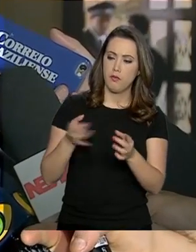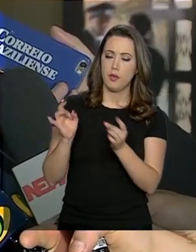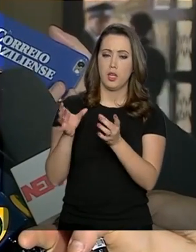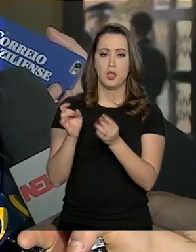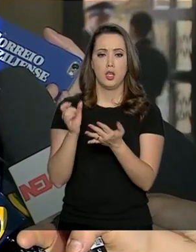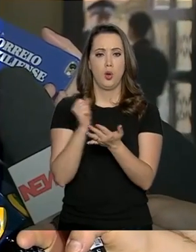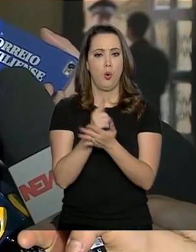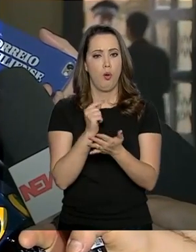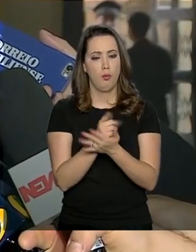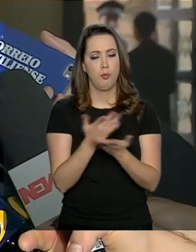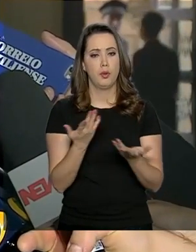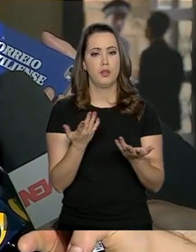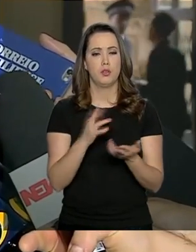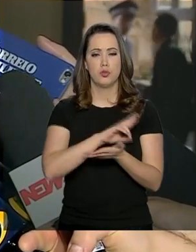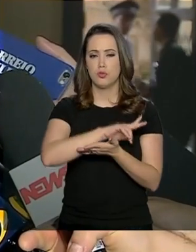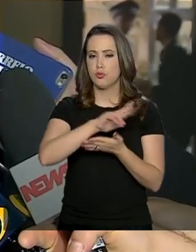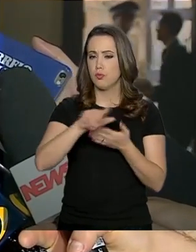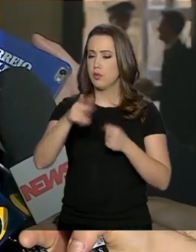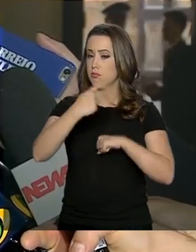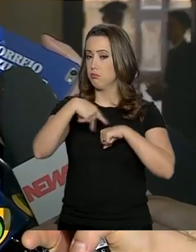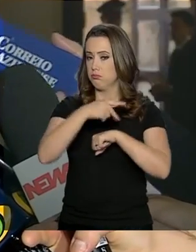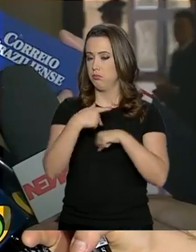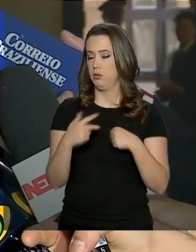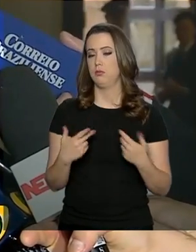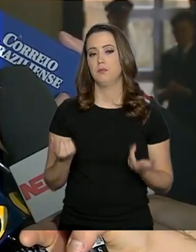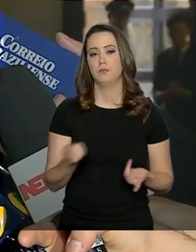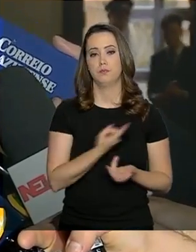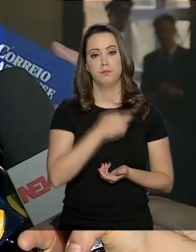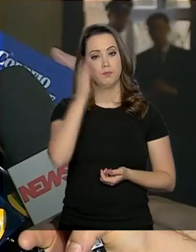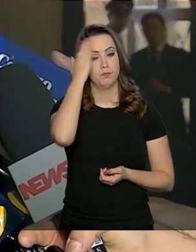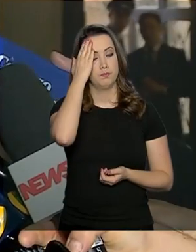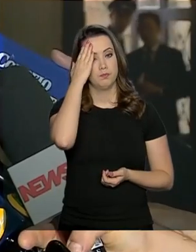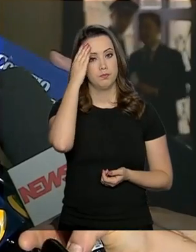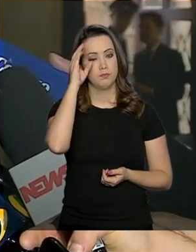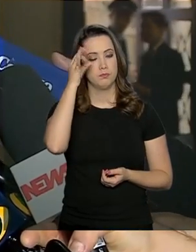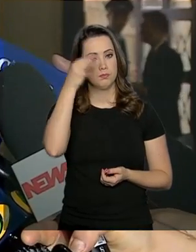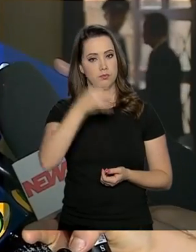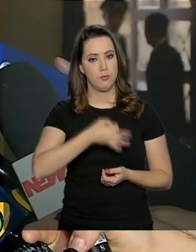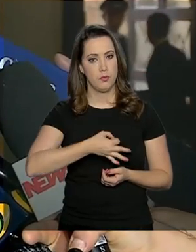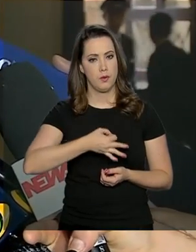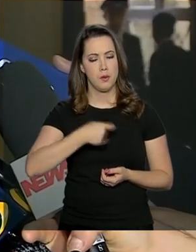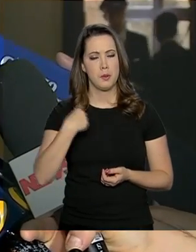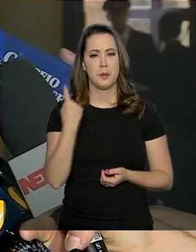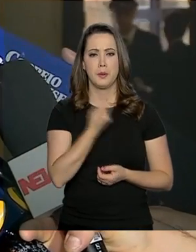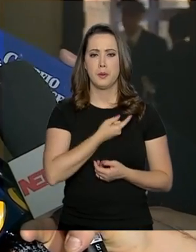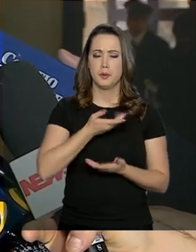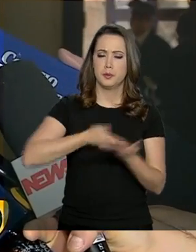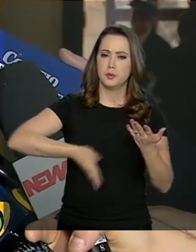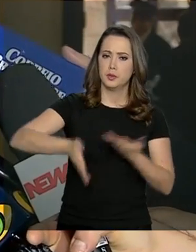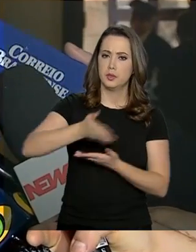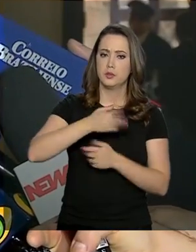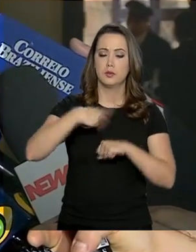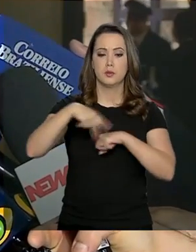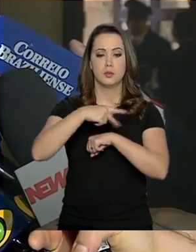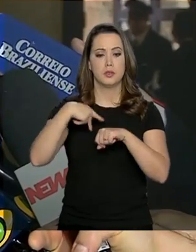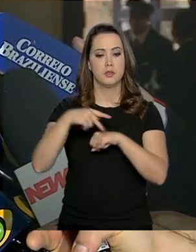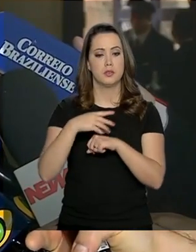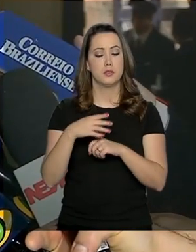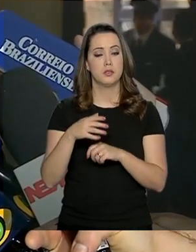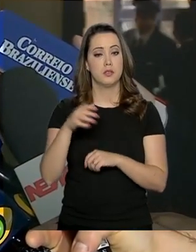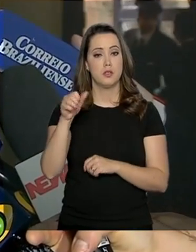com um amplo espectro de países. Nós sabemos bem que as relações com os países árabes estão